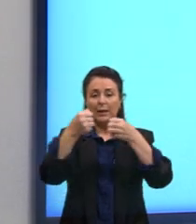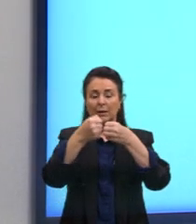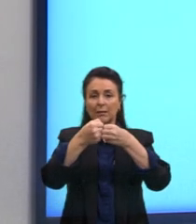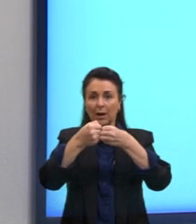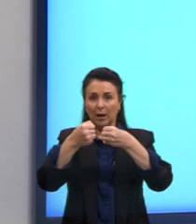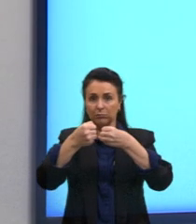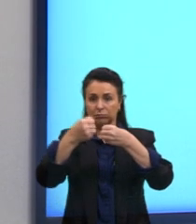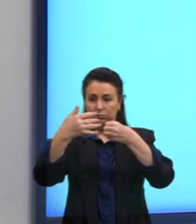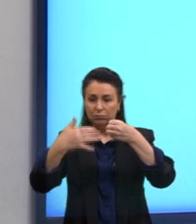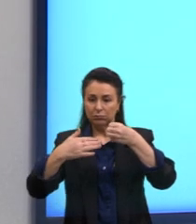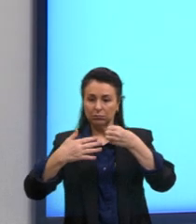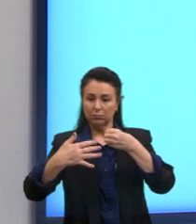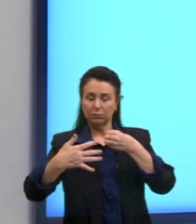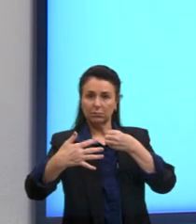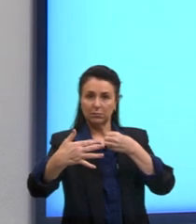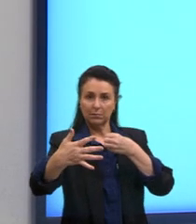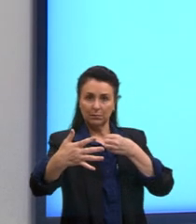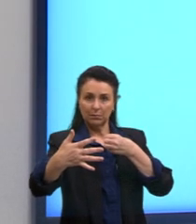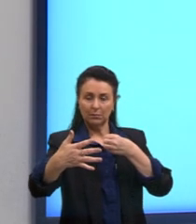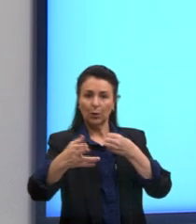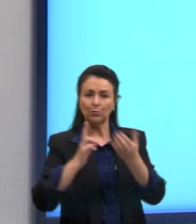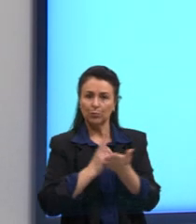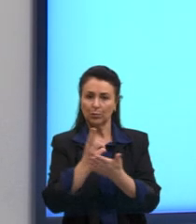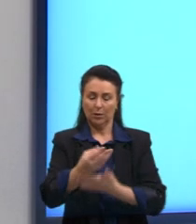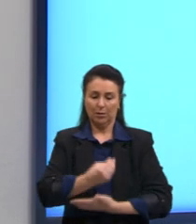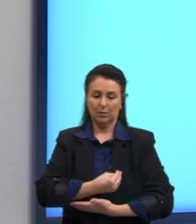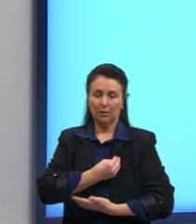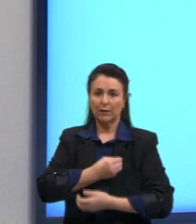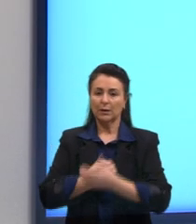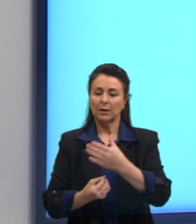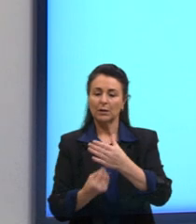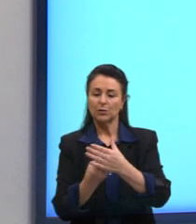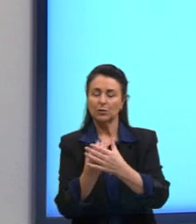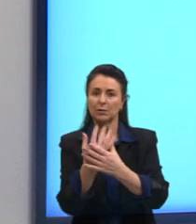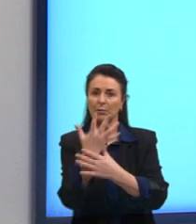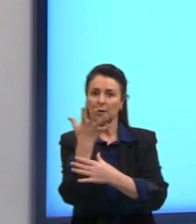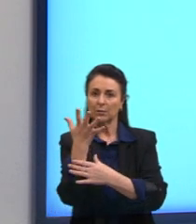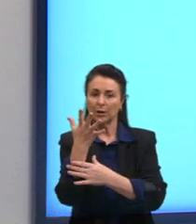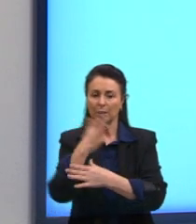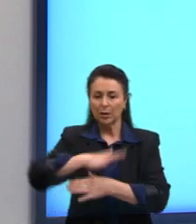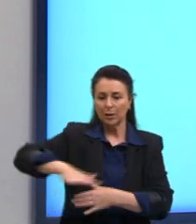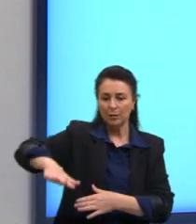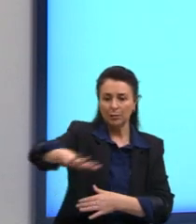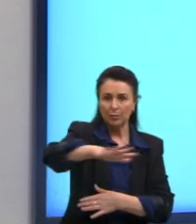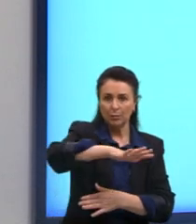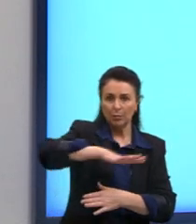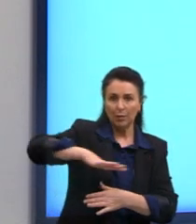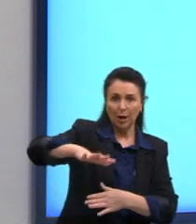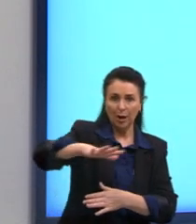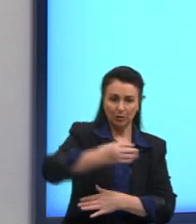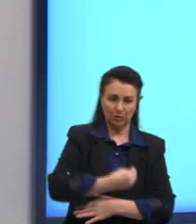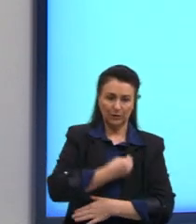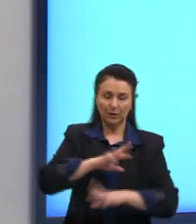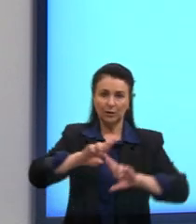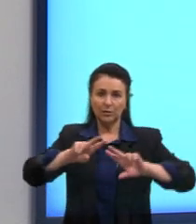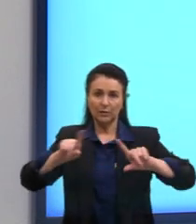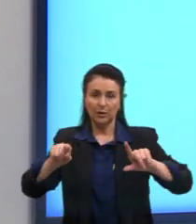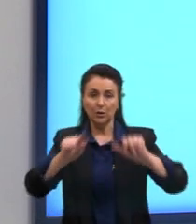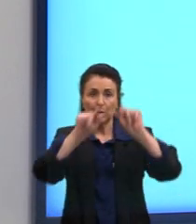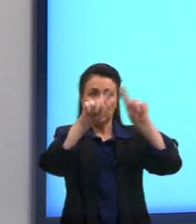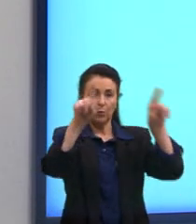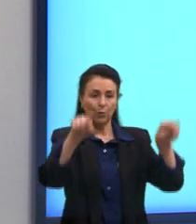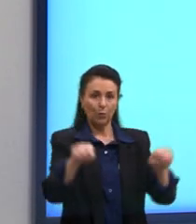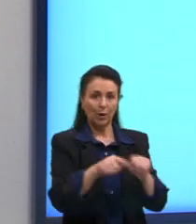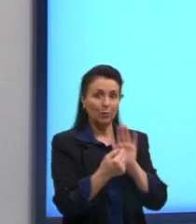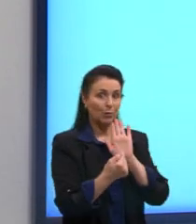sobrevivência de plantas às condições dos diferentes ambientes habitados. O quadro apresenta exemplos de